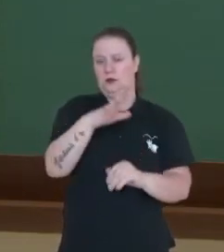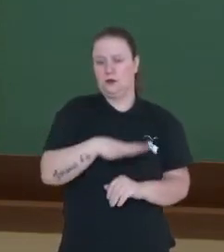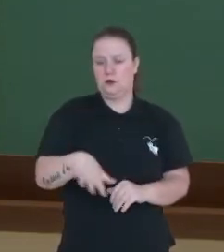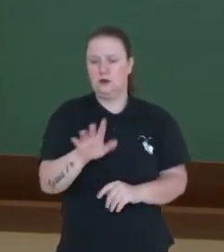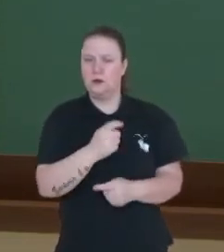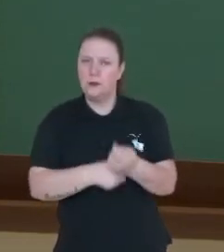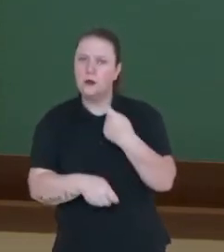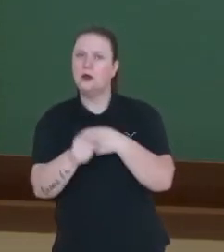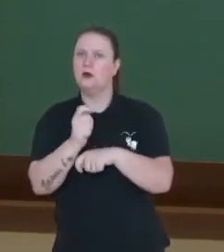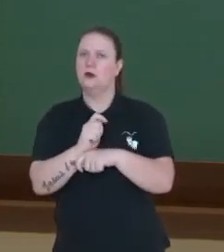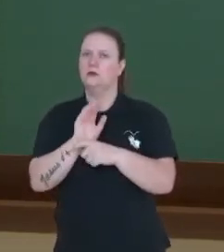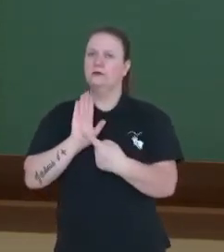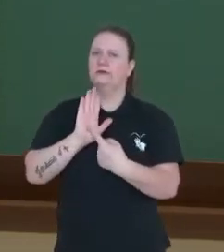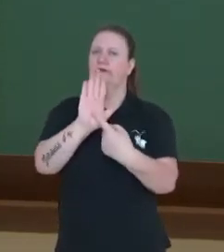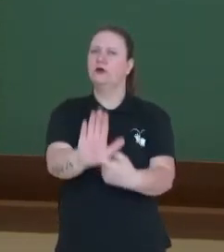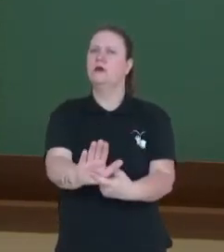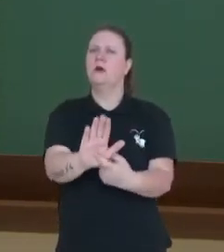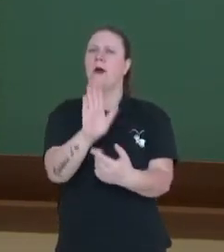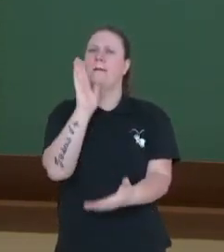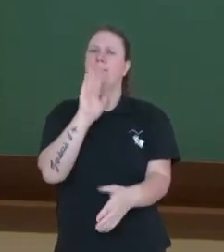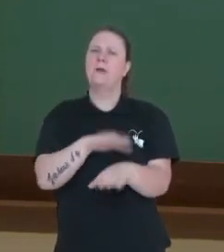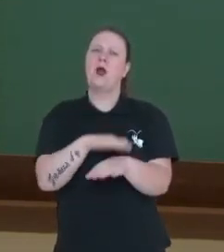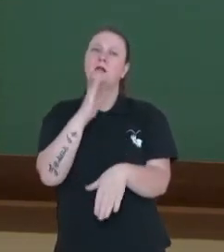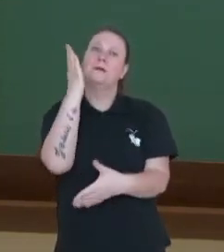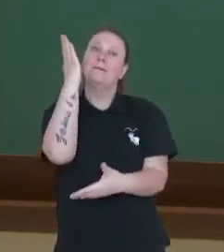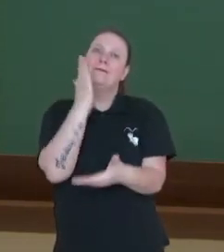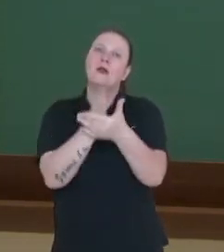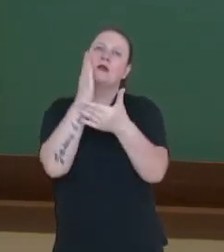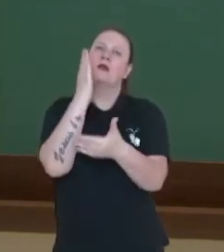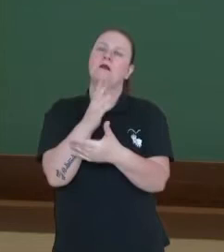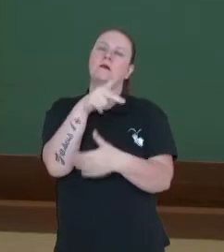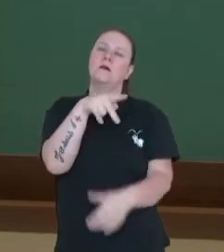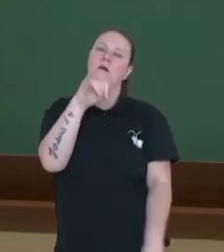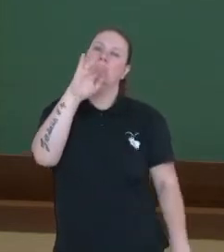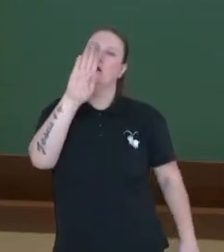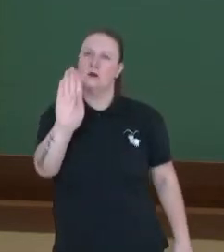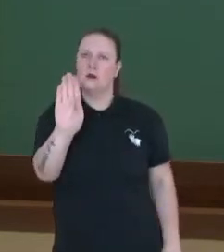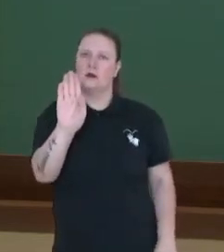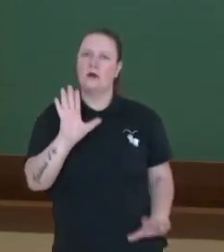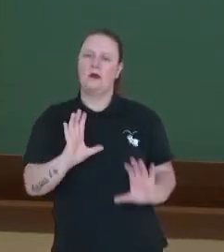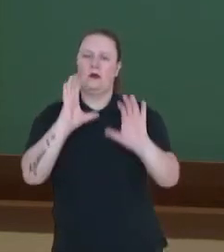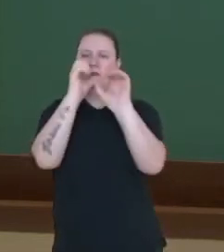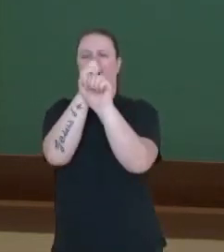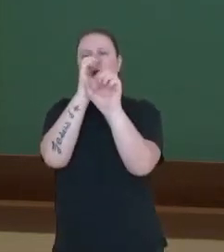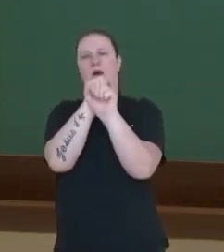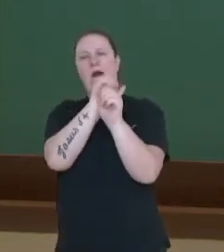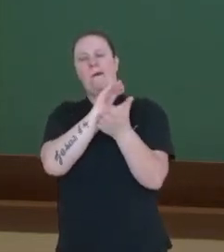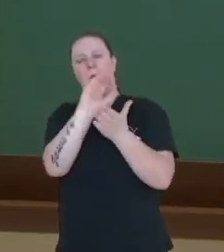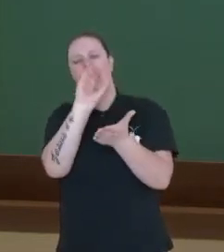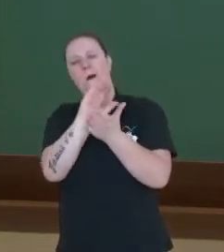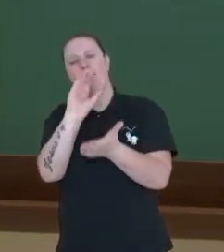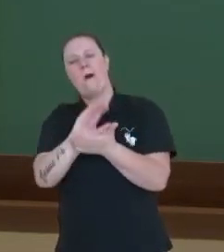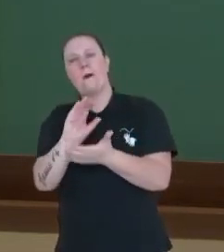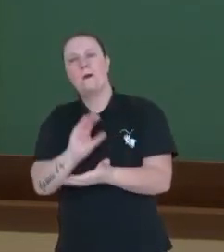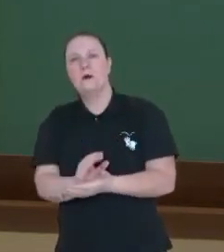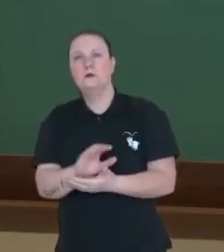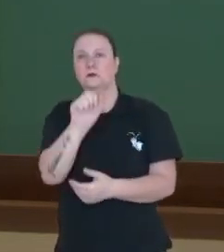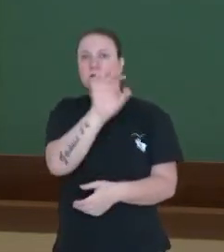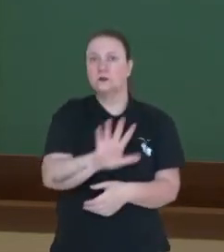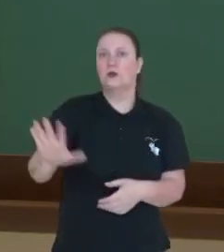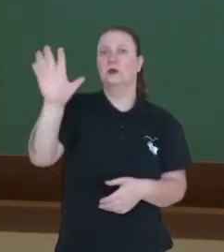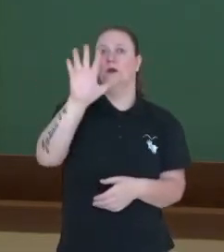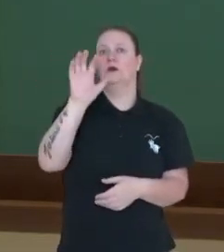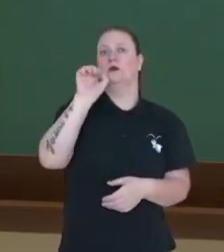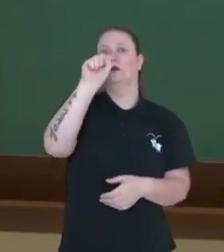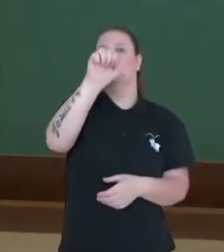contribuição de mais da metade do PIB, da soma das riquezas produzidas na região, boa parte